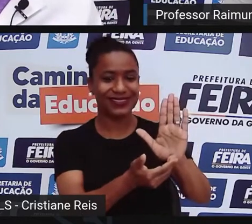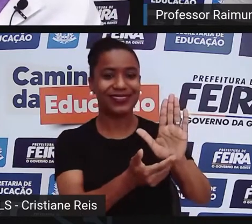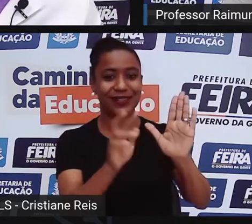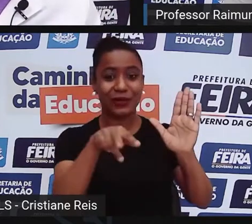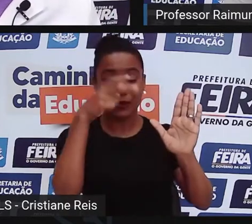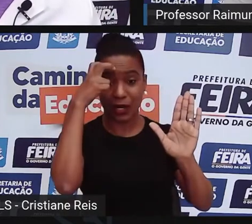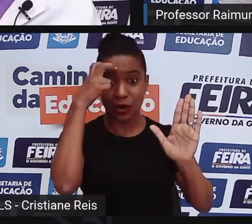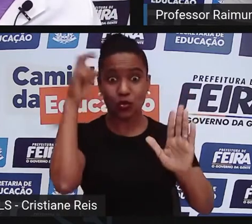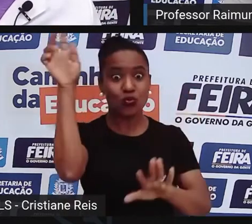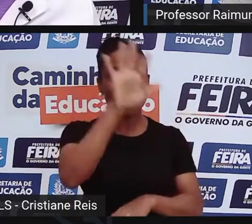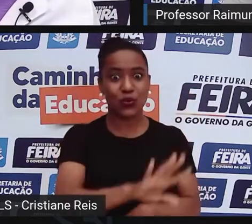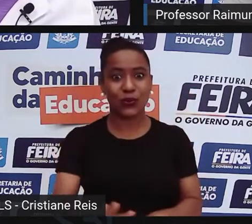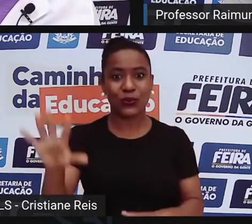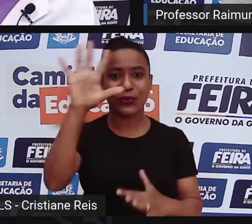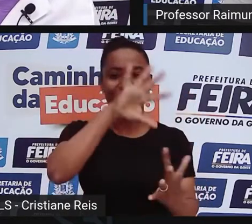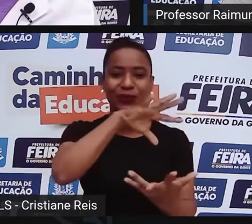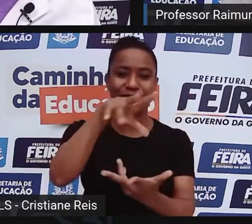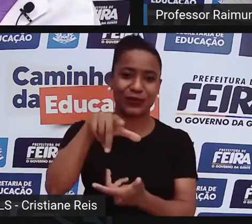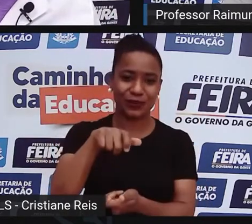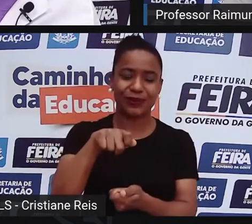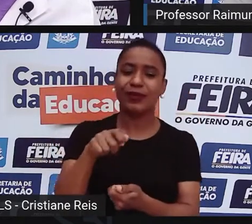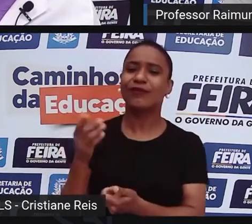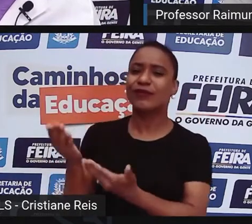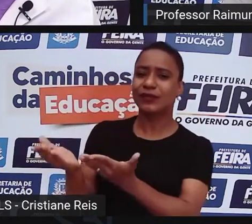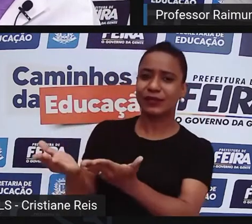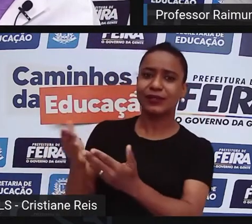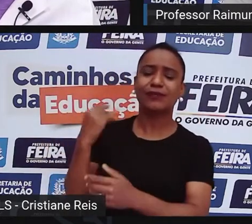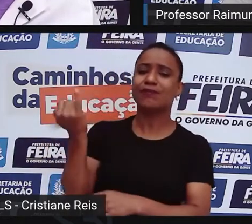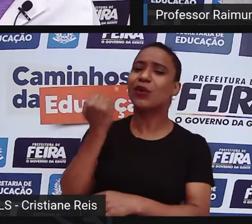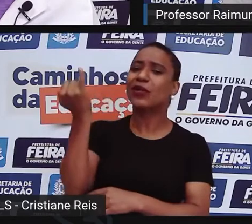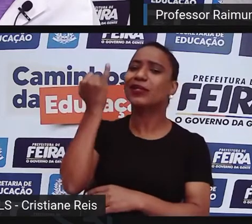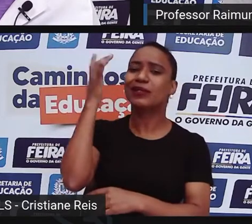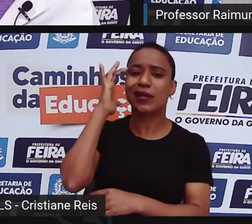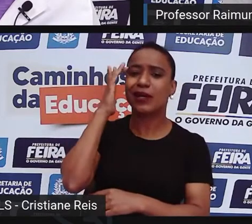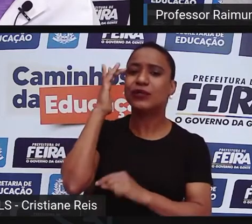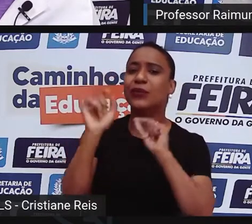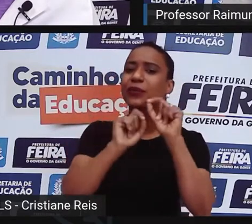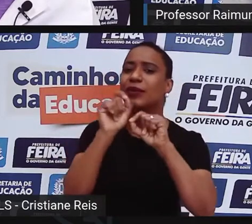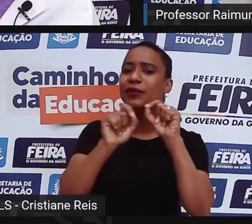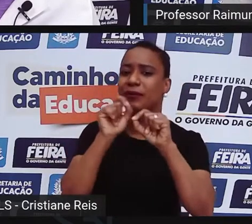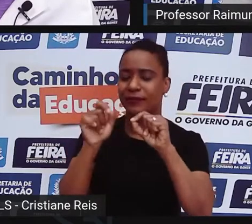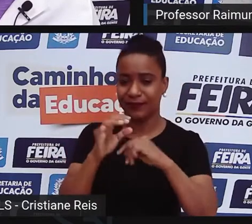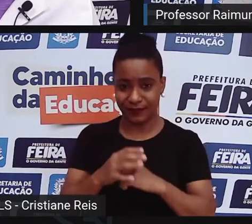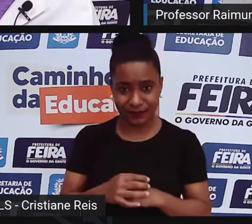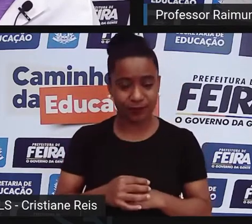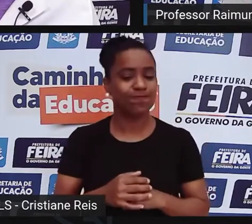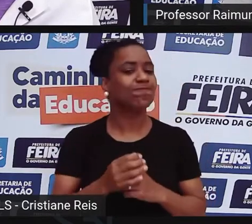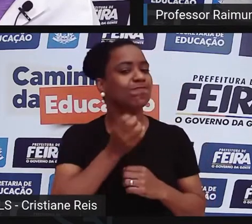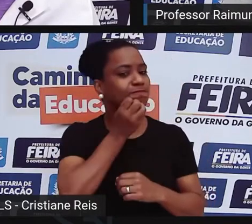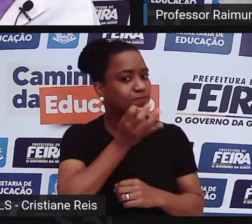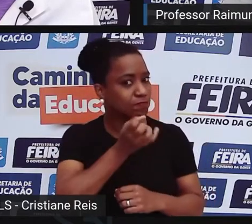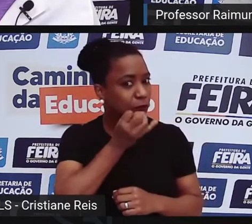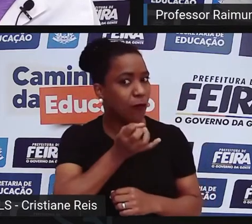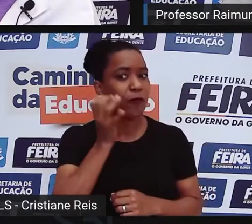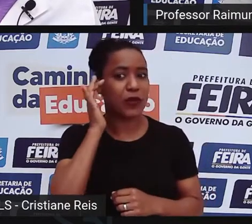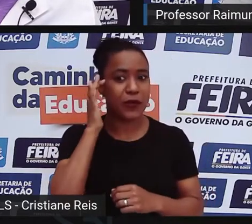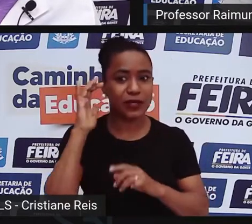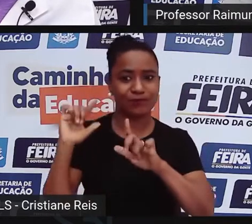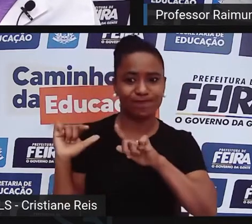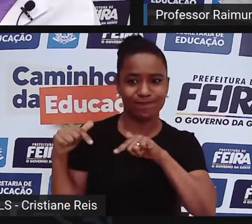desse reconhecimento? Filipe, eu posso lhe dizer que é um grande avanço.